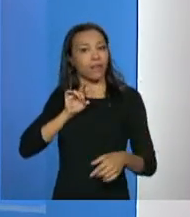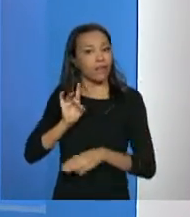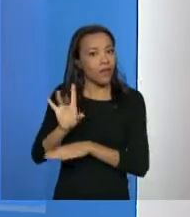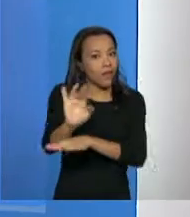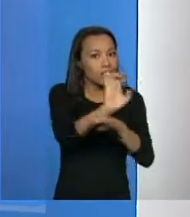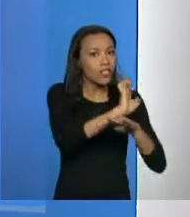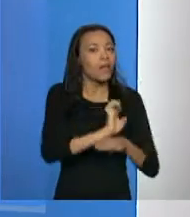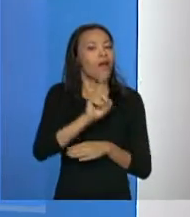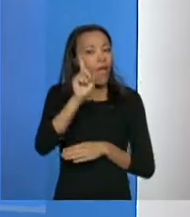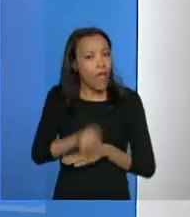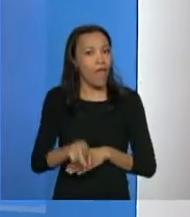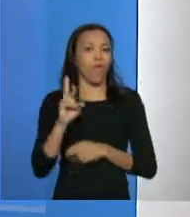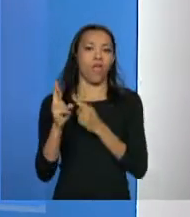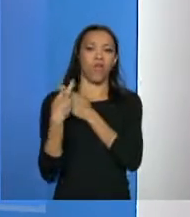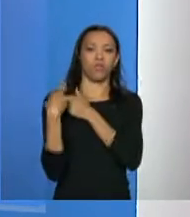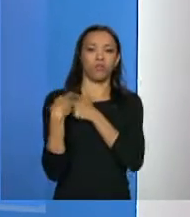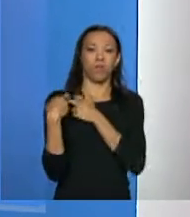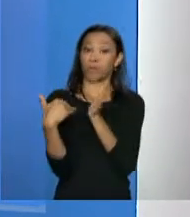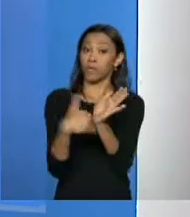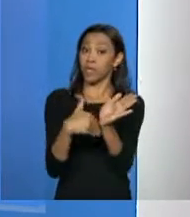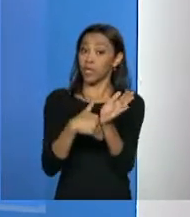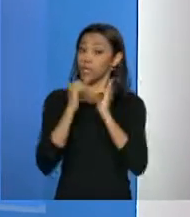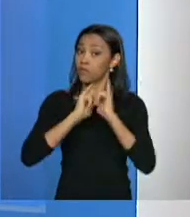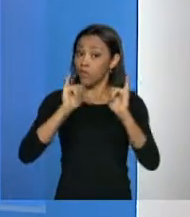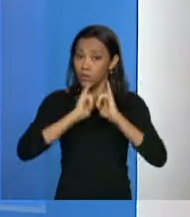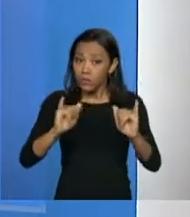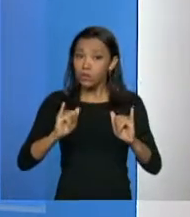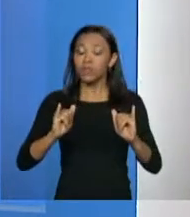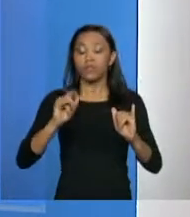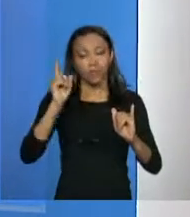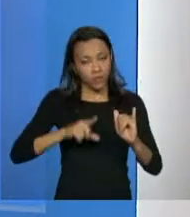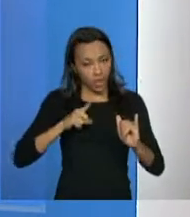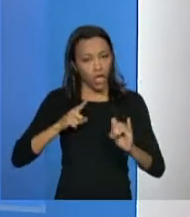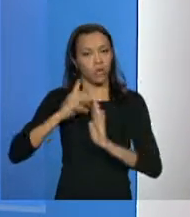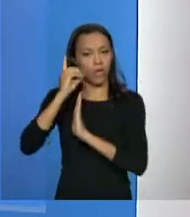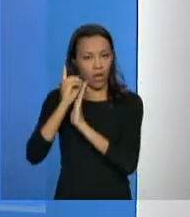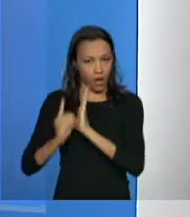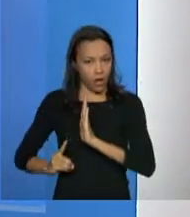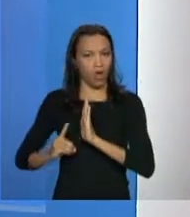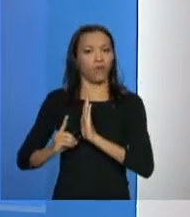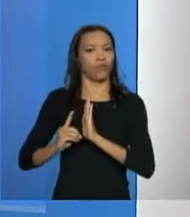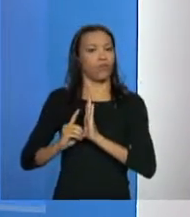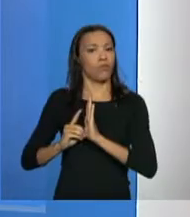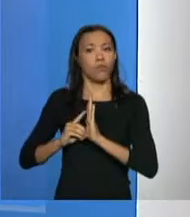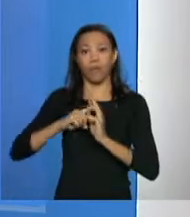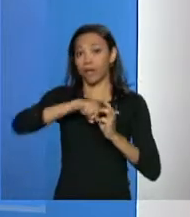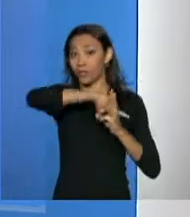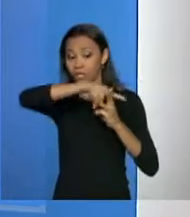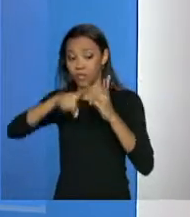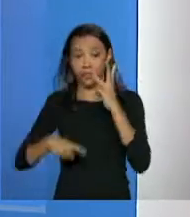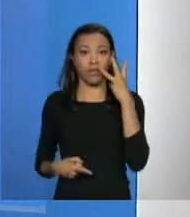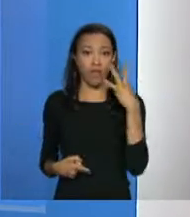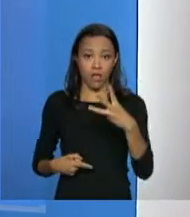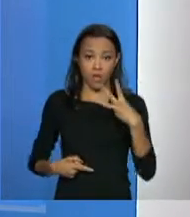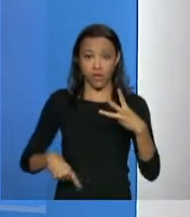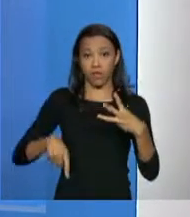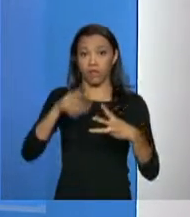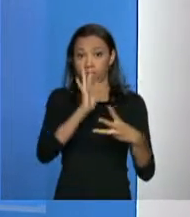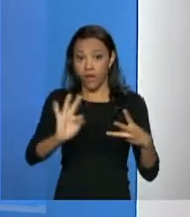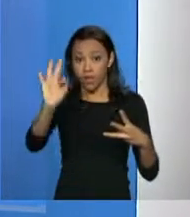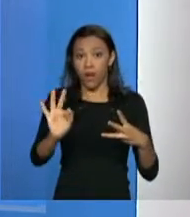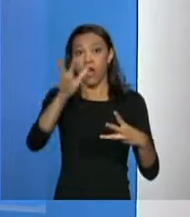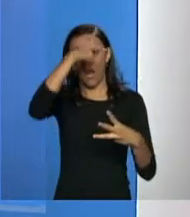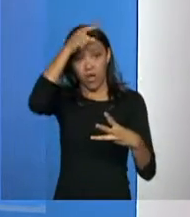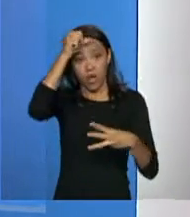informação, pelo sigilo dessa informação, isso está dado por decreto, por todos os três níveis, né. Então todos eles também têm que